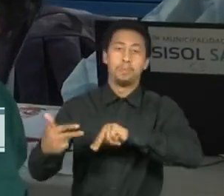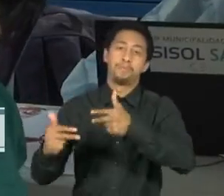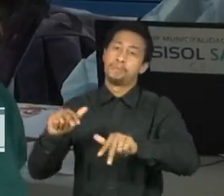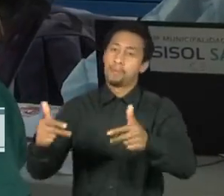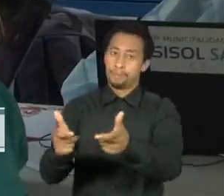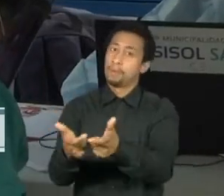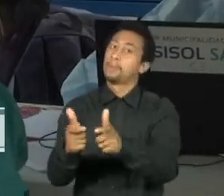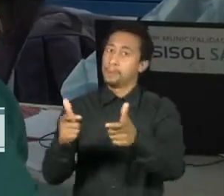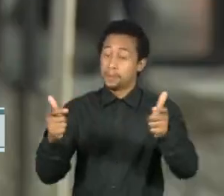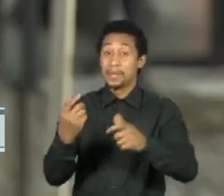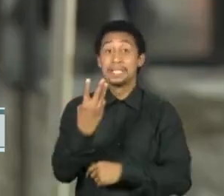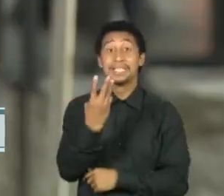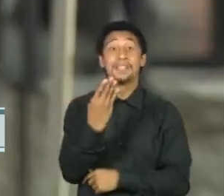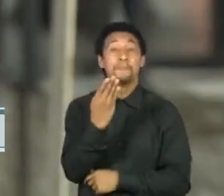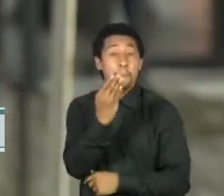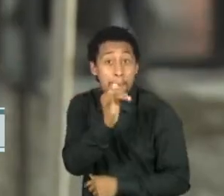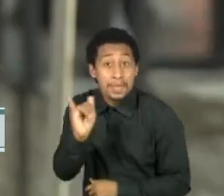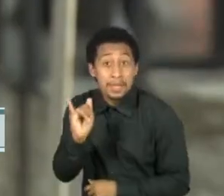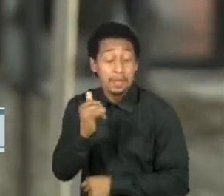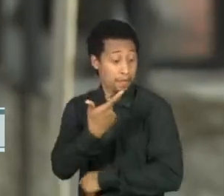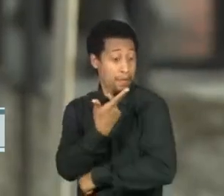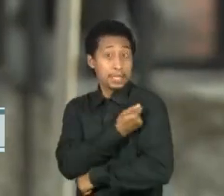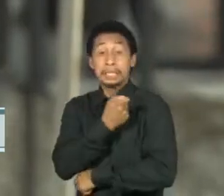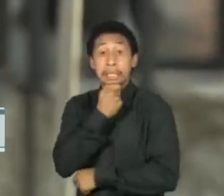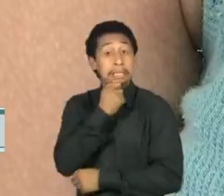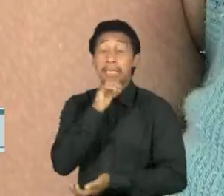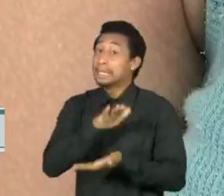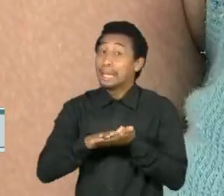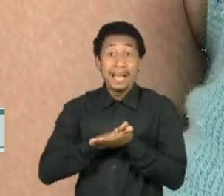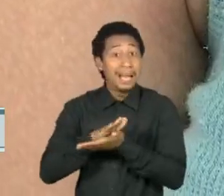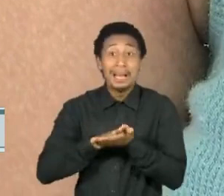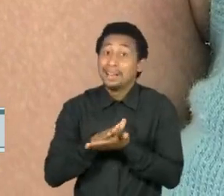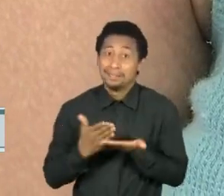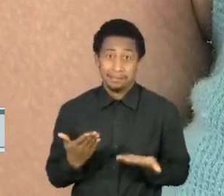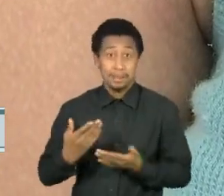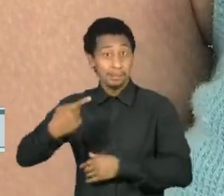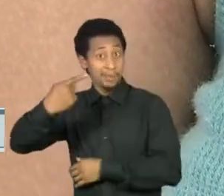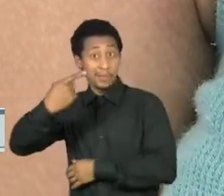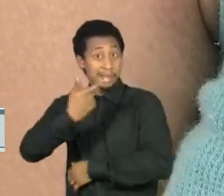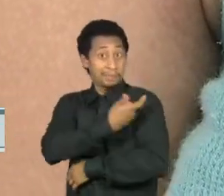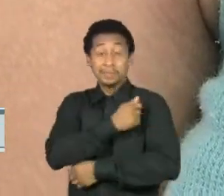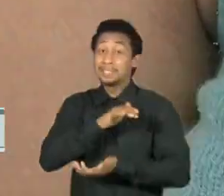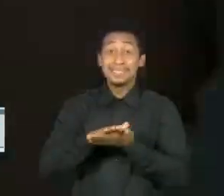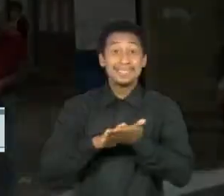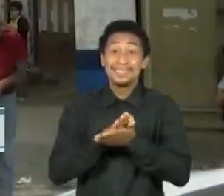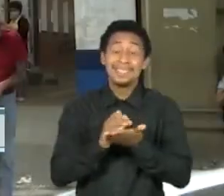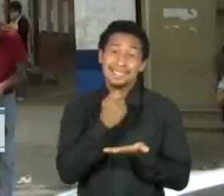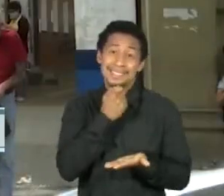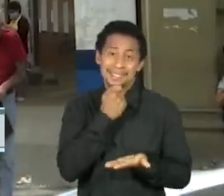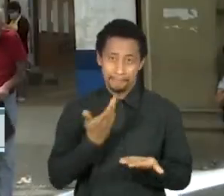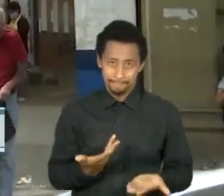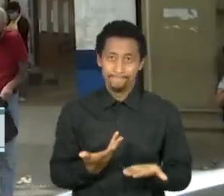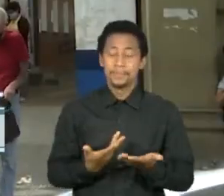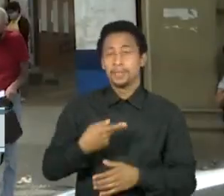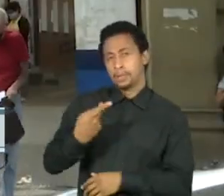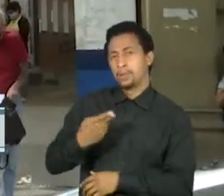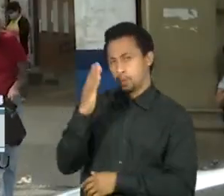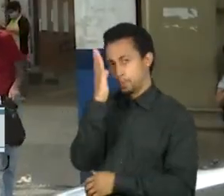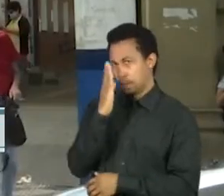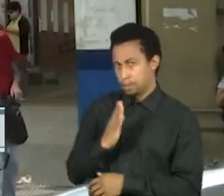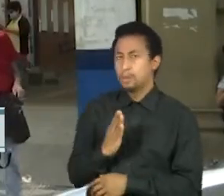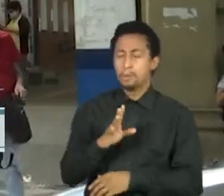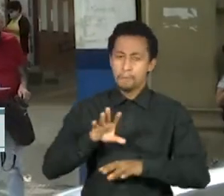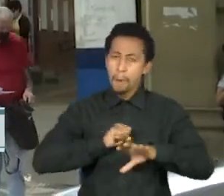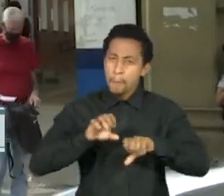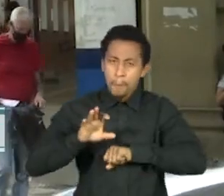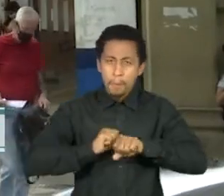bilhões de pessoas no mundo ainda não receberam a primeira dose do imunizante contra covid-19. No Brasil, o crescimento